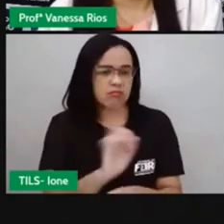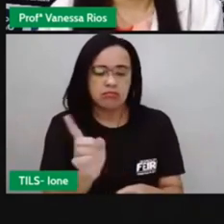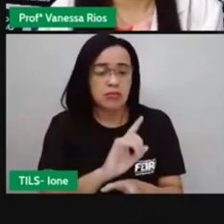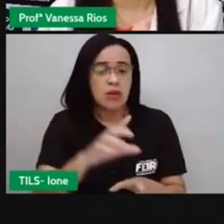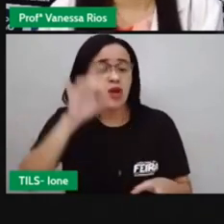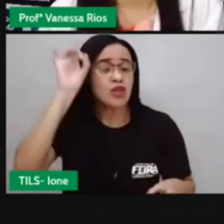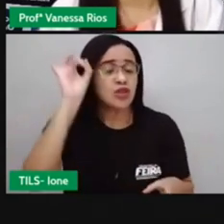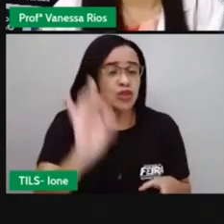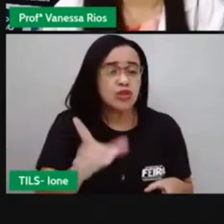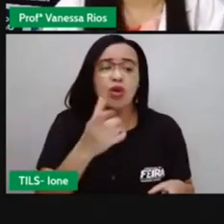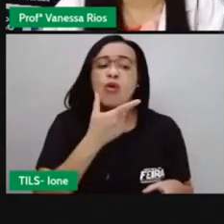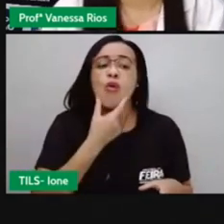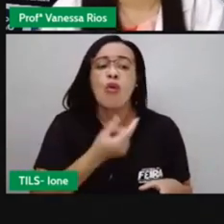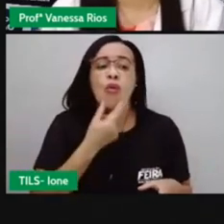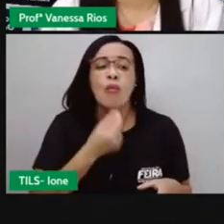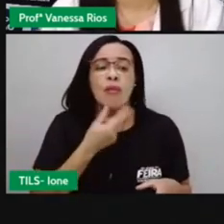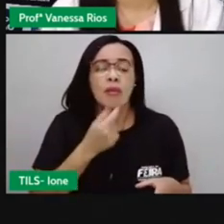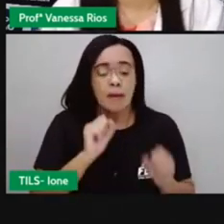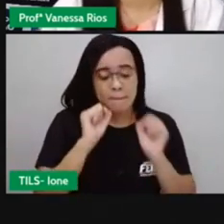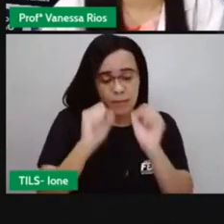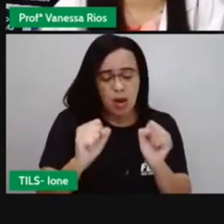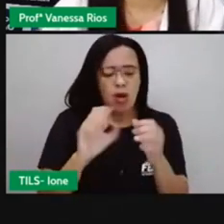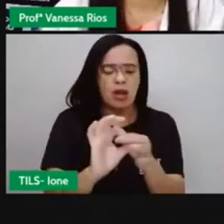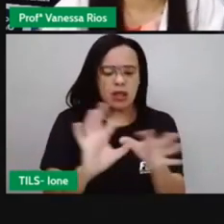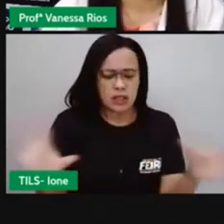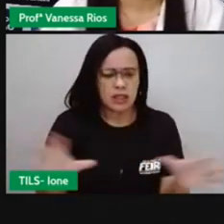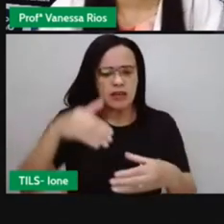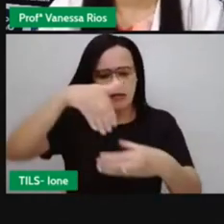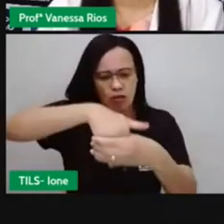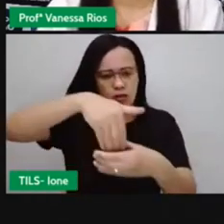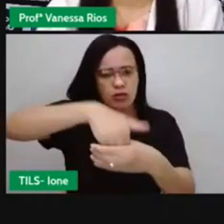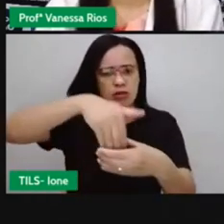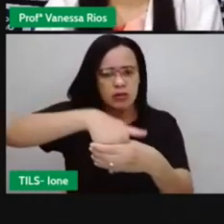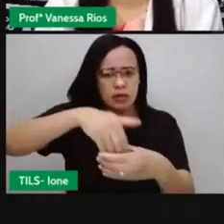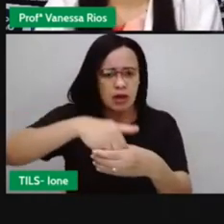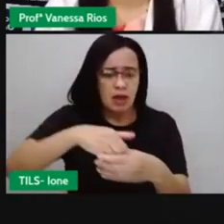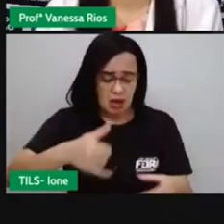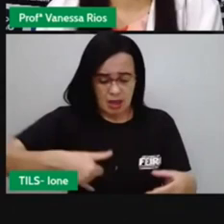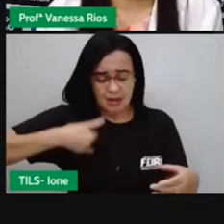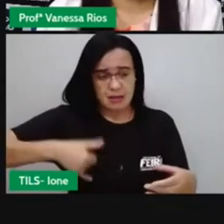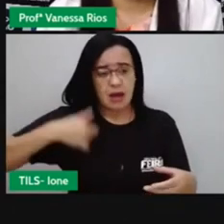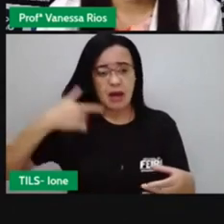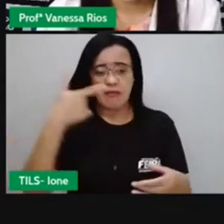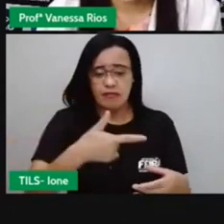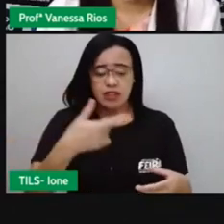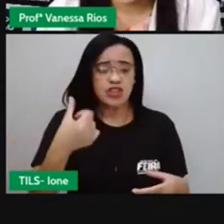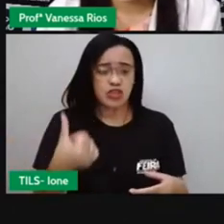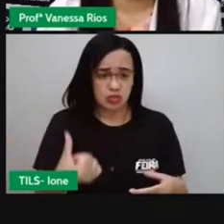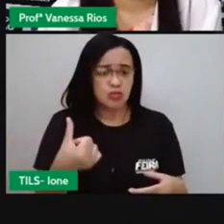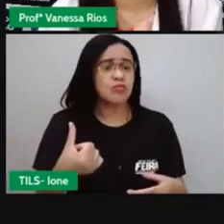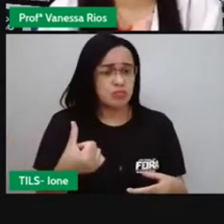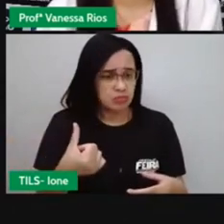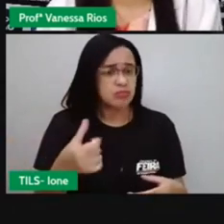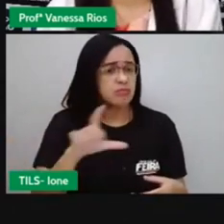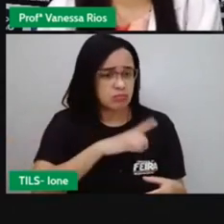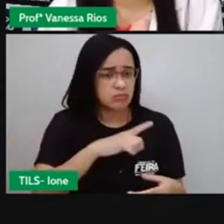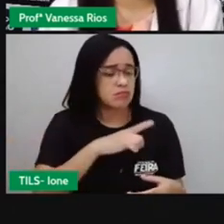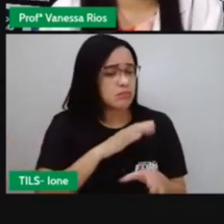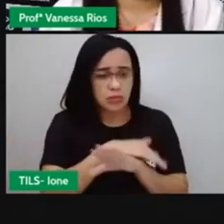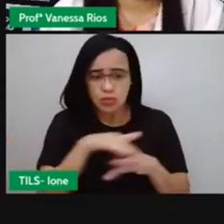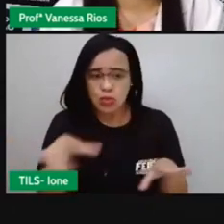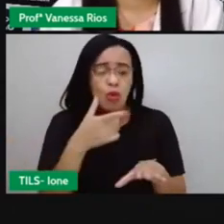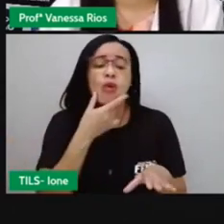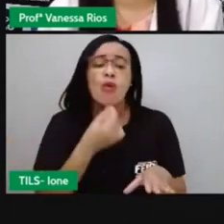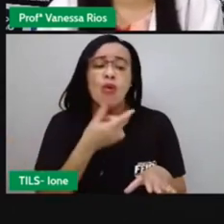21 anos e que tinham um poder aquisitivo maior. Então, muitos direitos em relação ao voto, em relação às